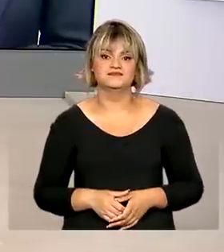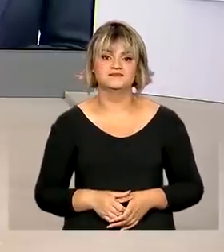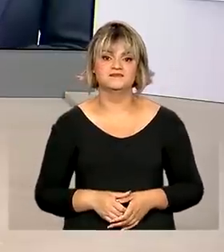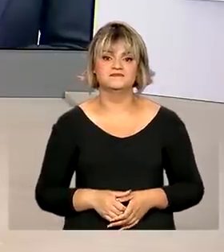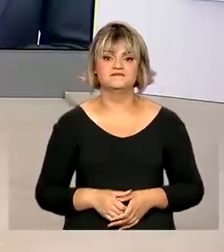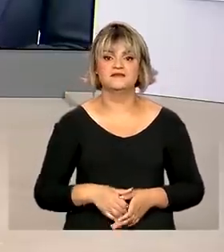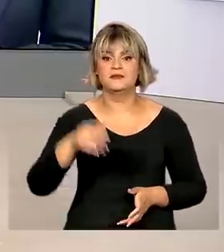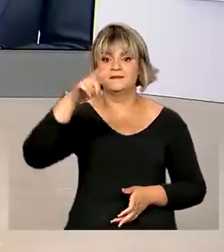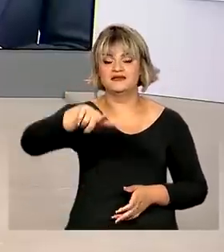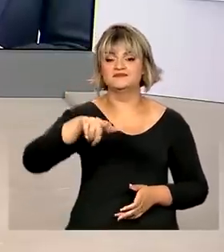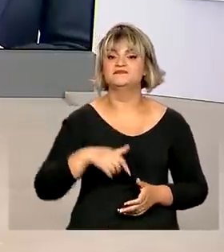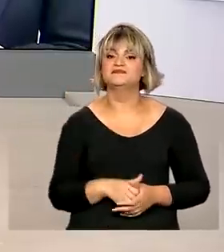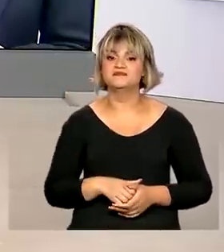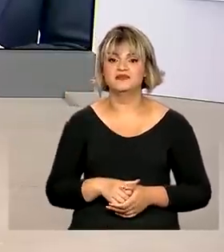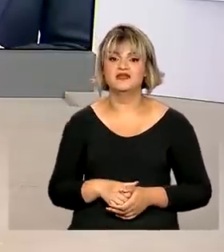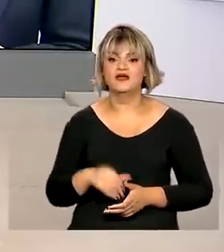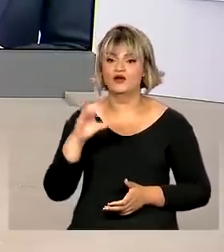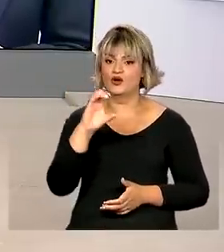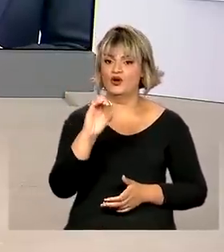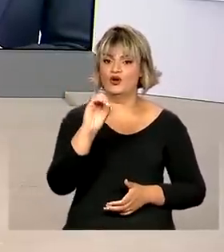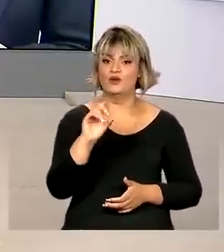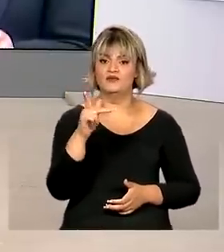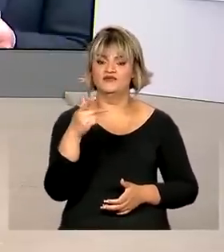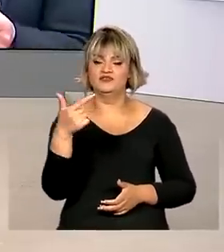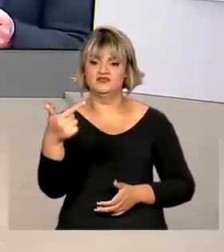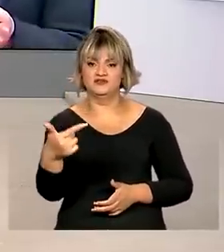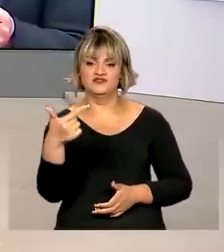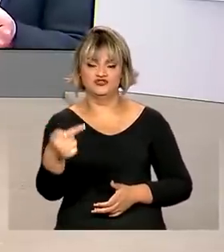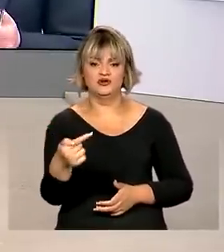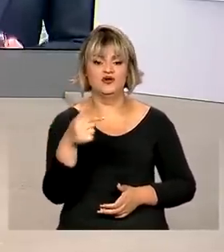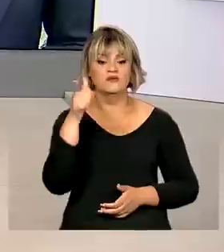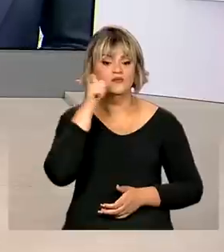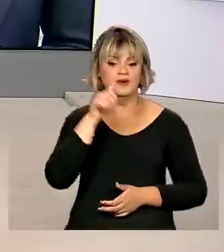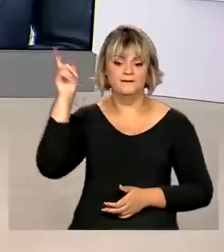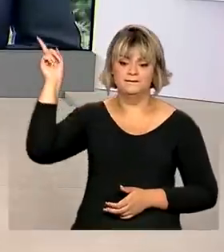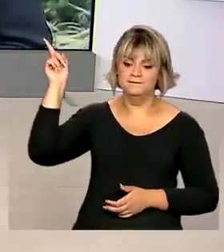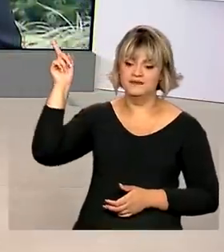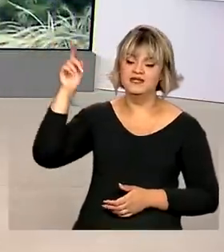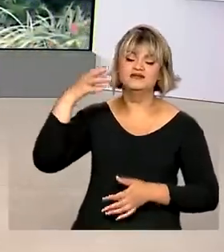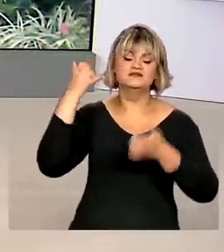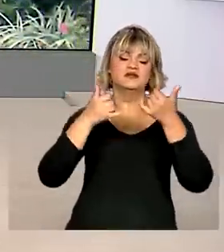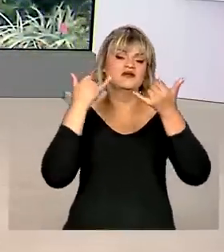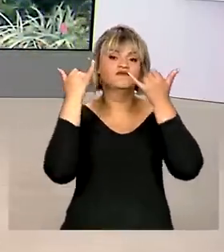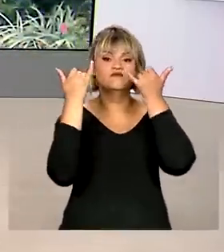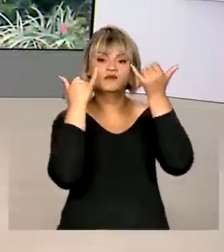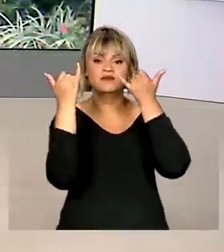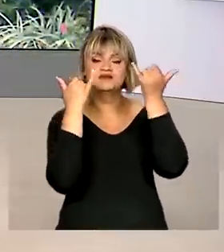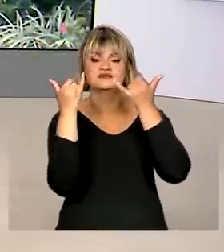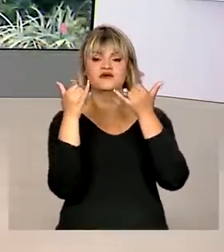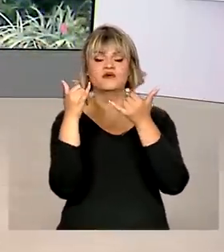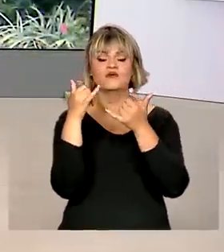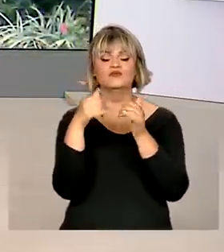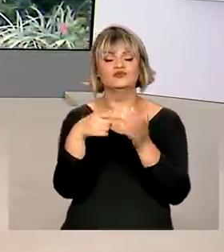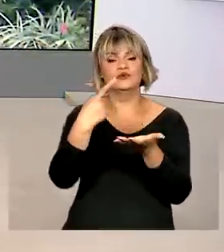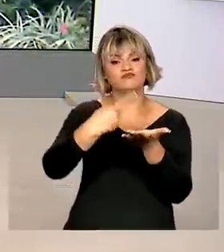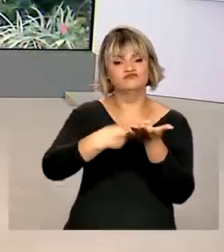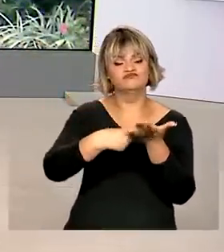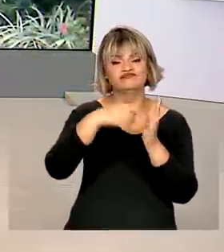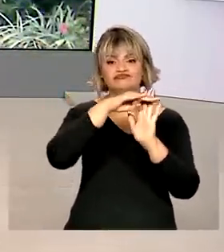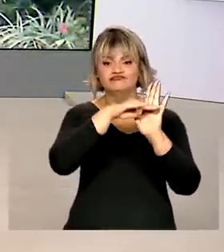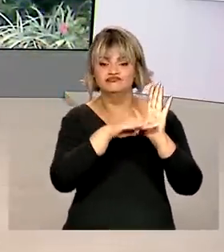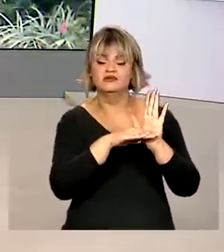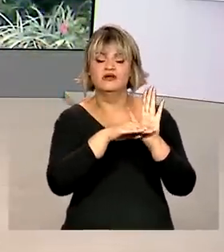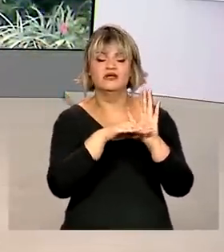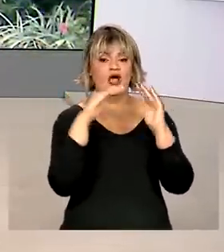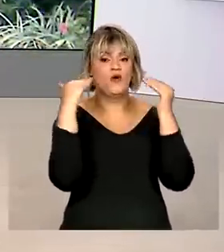E vamos falar agora sobre COP27. A Márcia Fernandes traz pra gente as informações das agendas de debates da